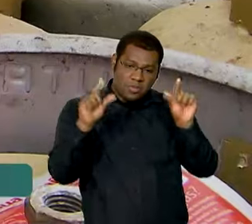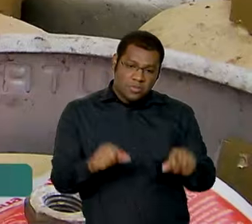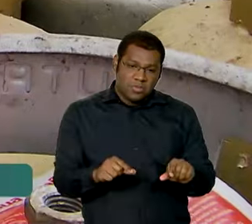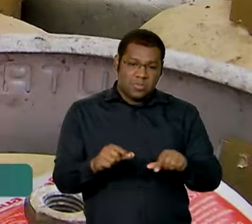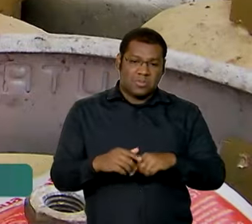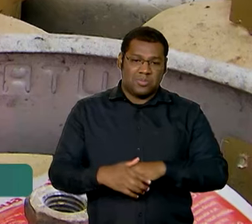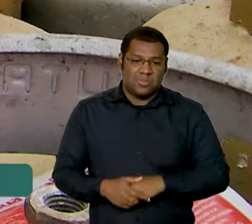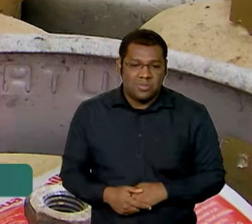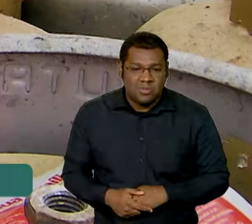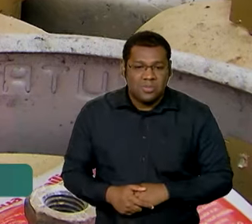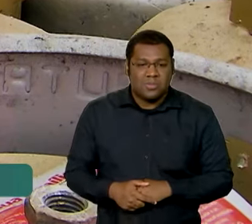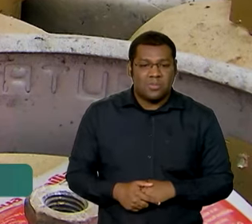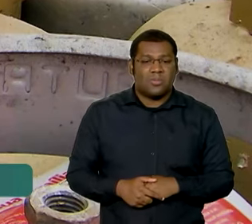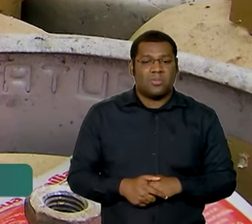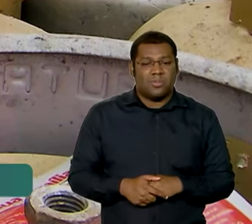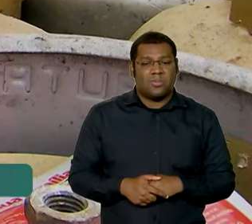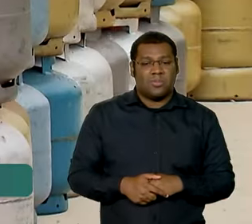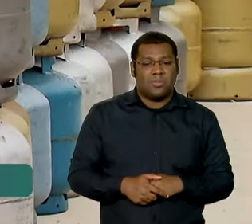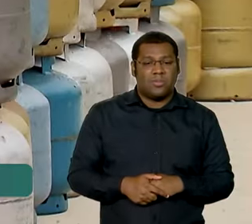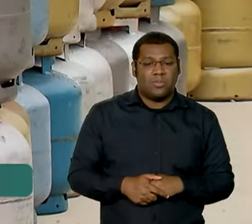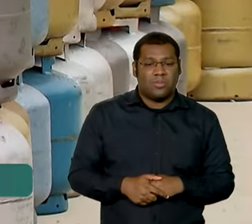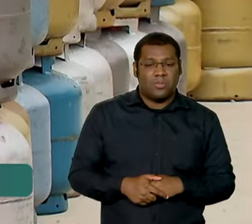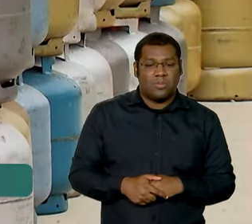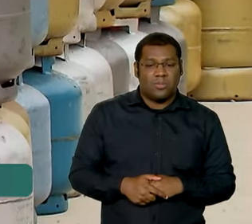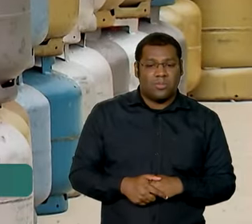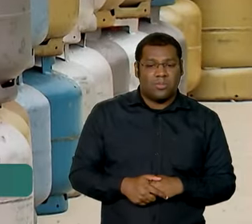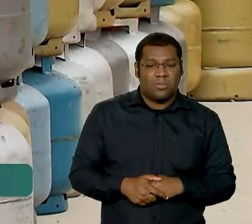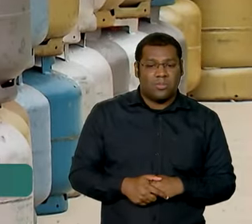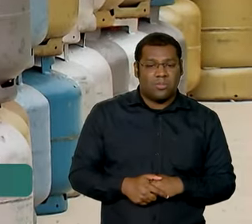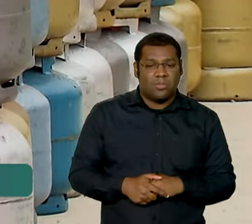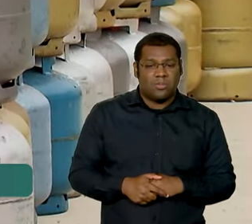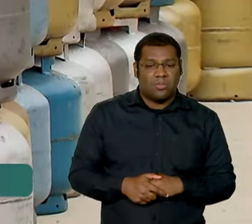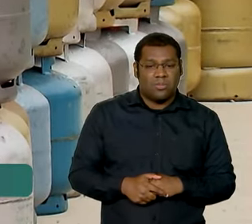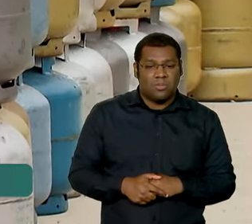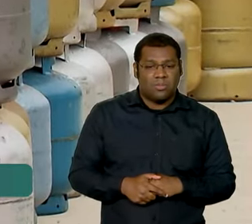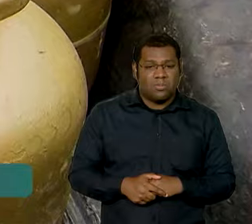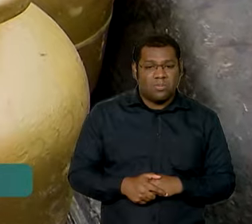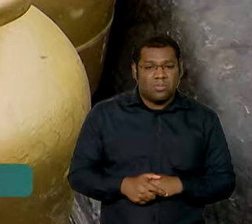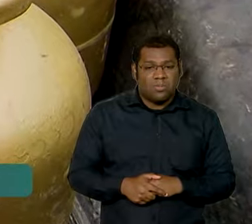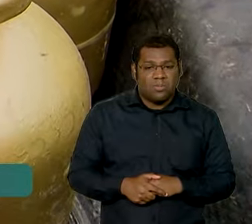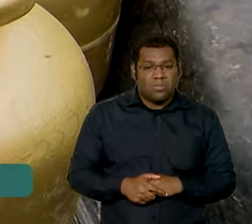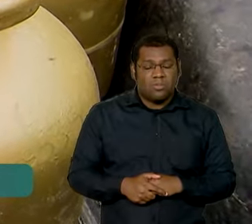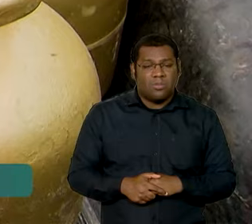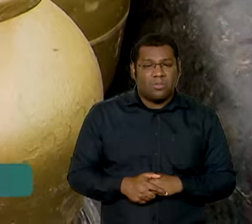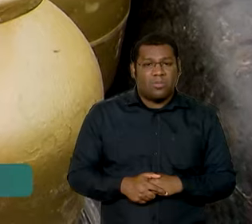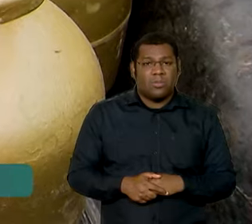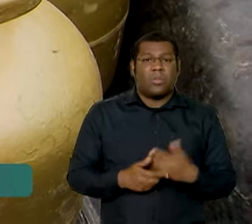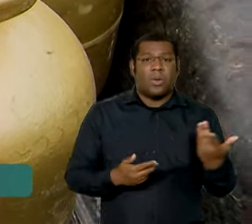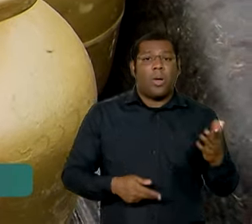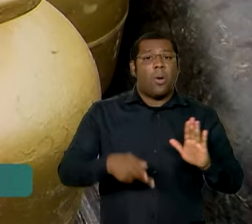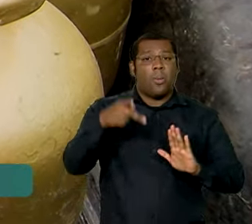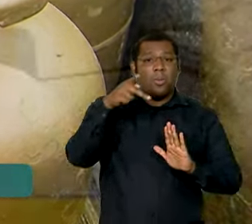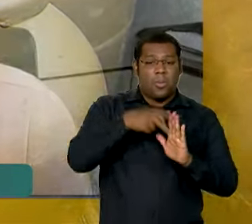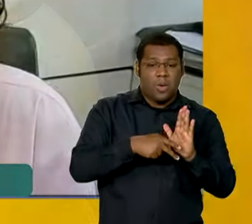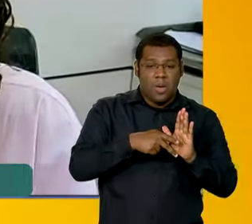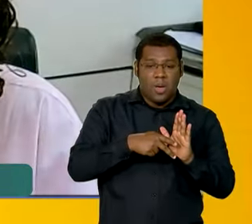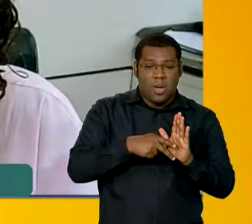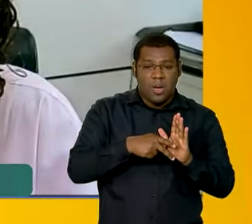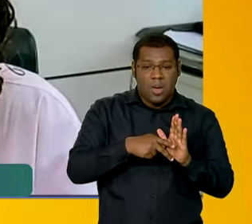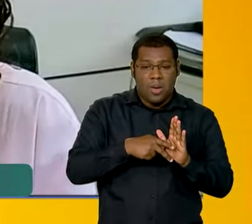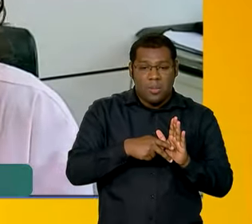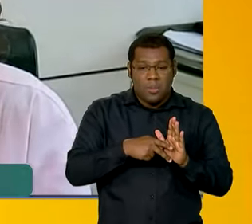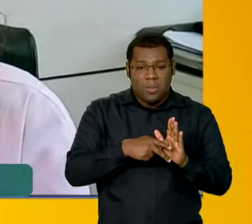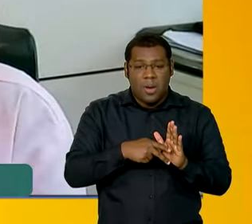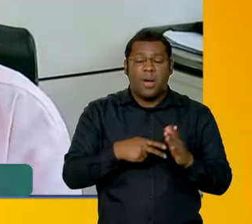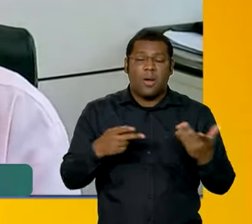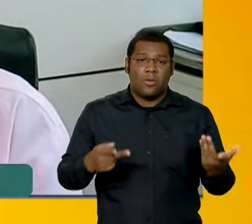Mas esses estudos que a gente publicou, um dos estudos que tem ali também fala, por exemplo, do programa de cisternas, da importância